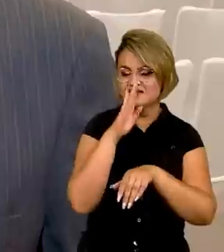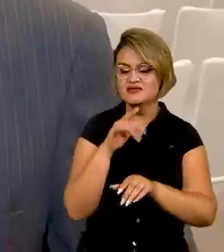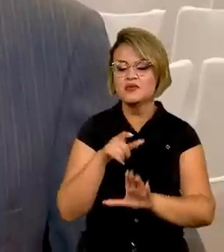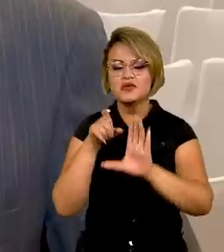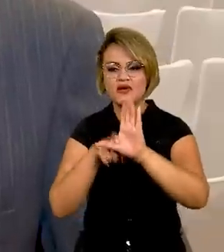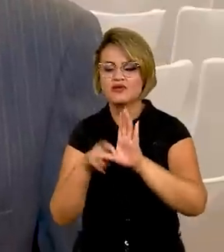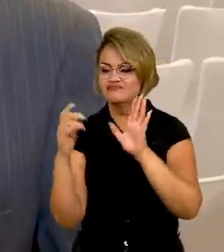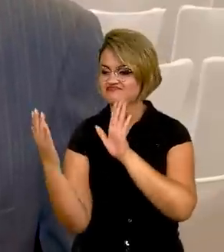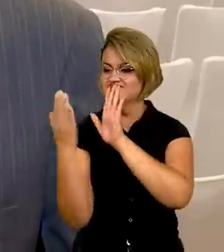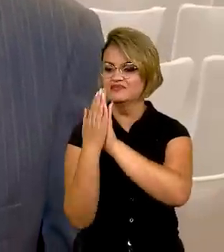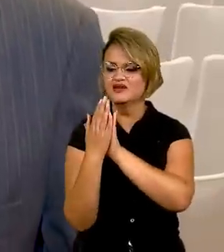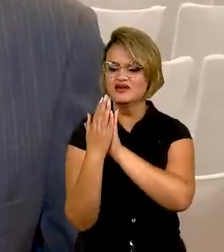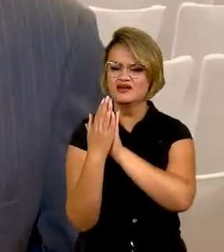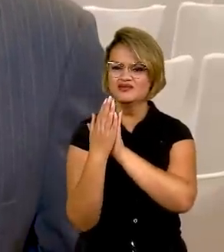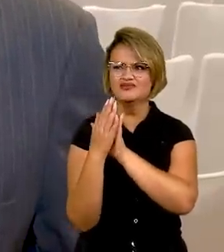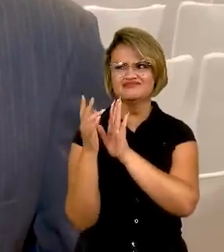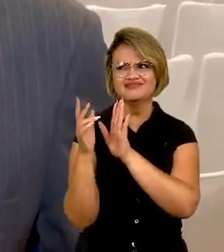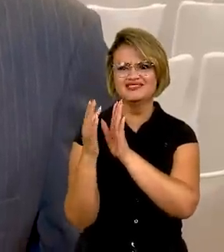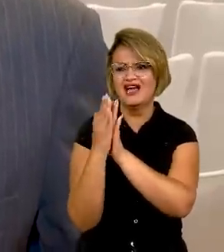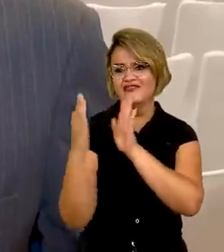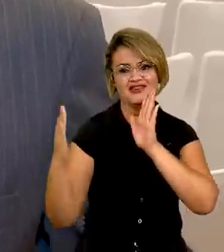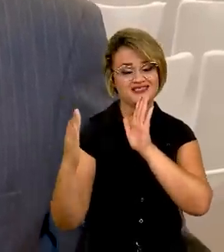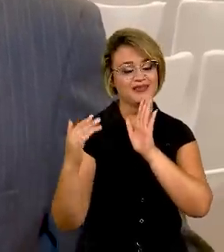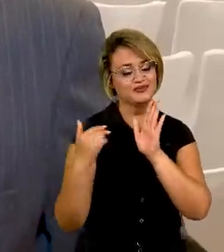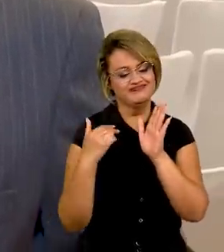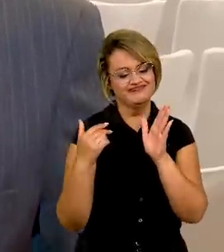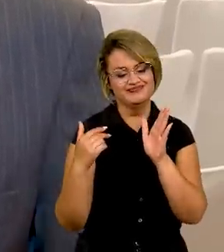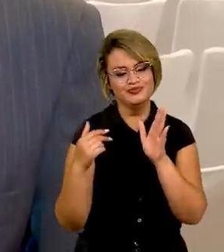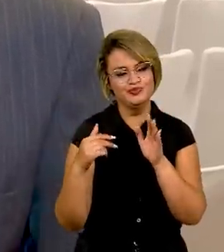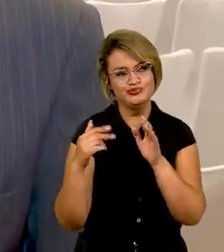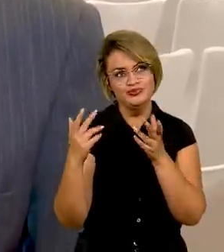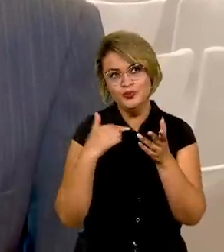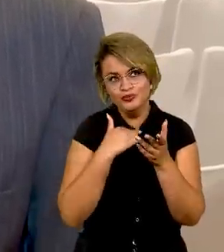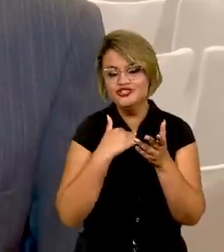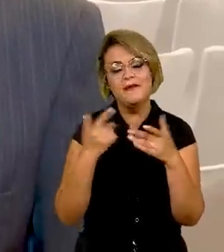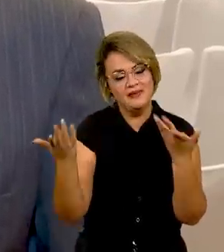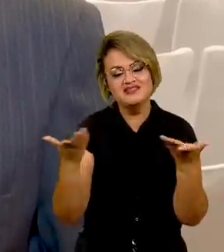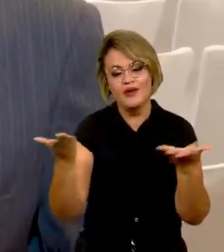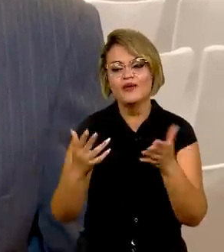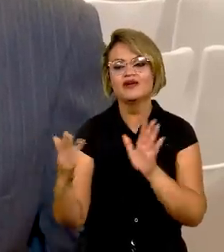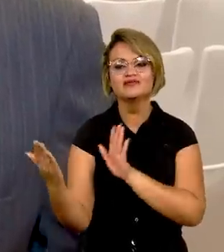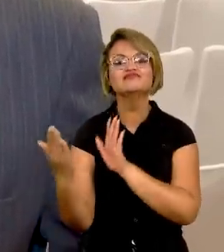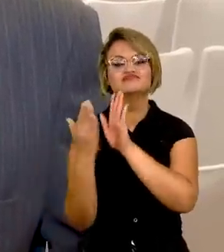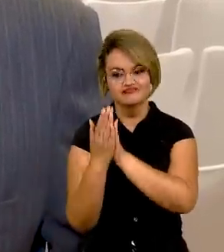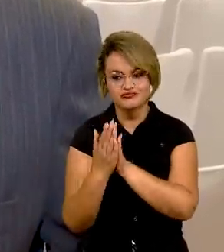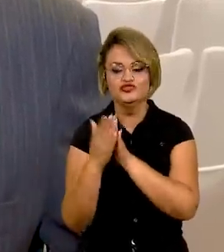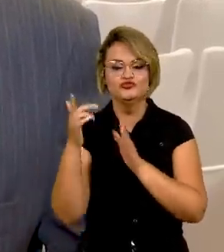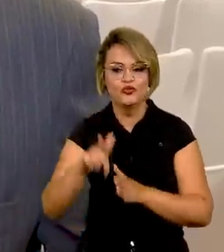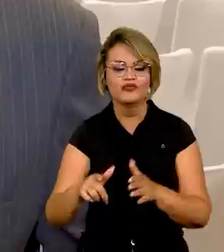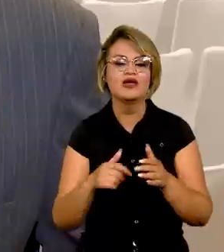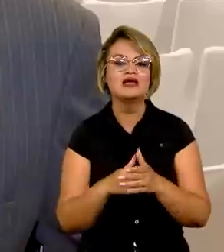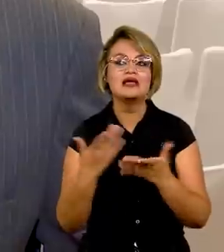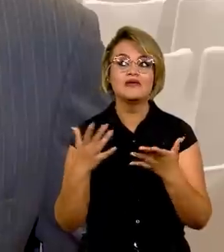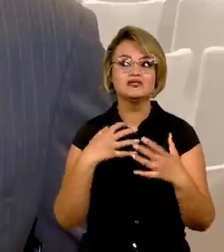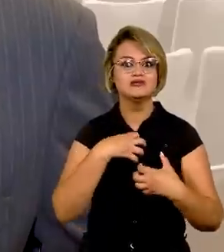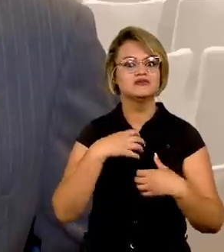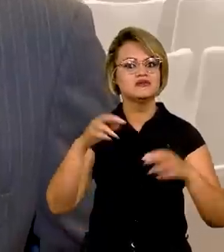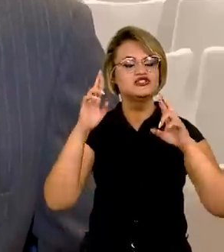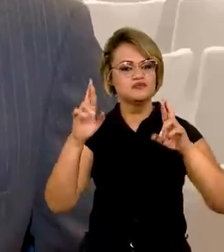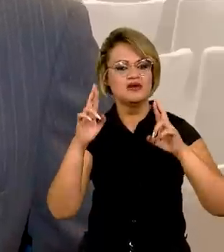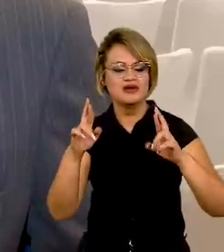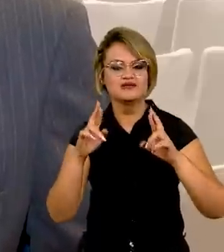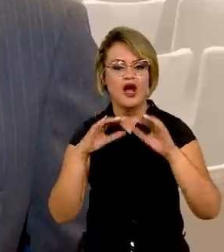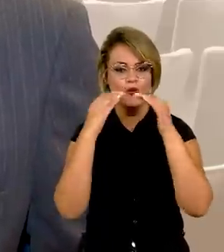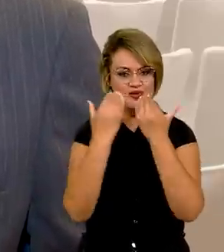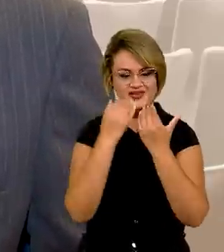que não era para ser reaproximação, evidentemente, mas uma reaproximação. Isso enche de esperança, não só a